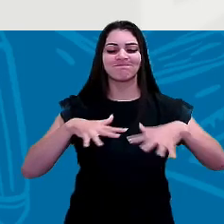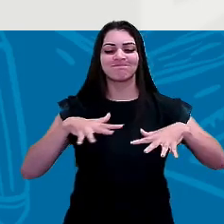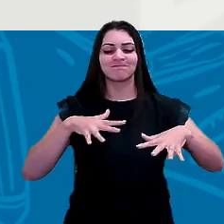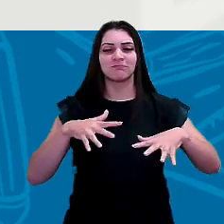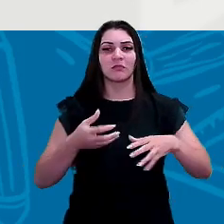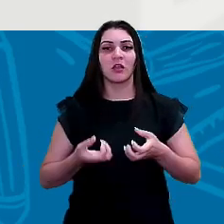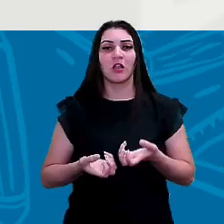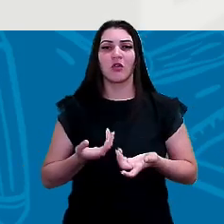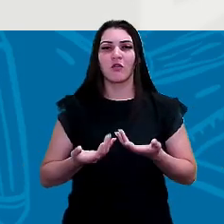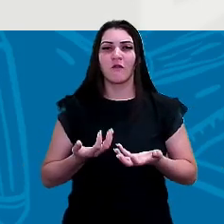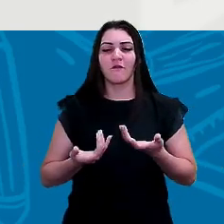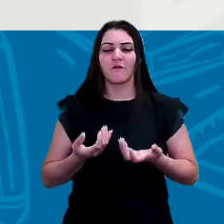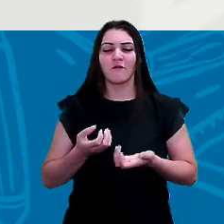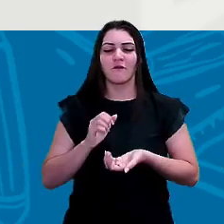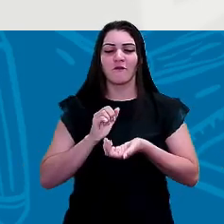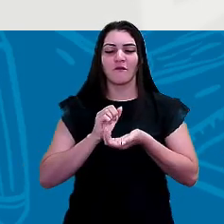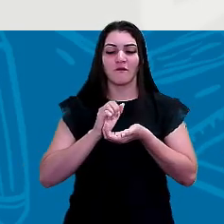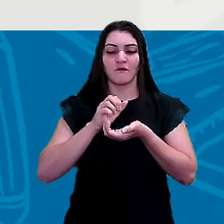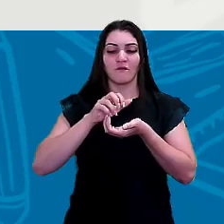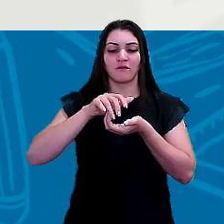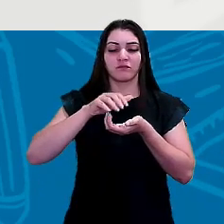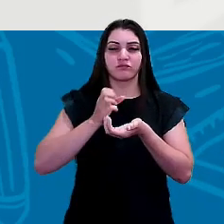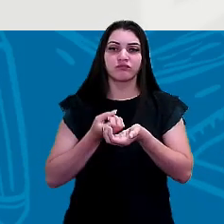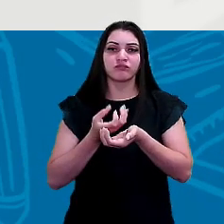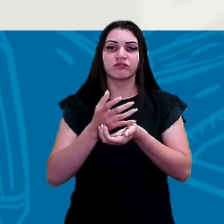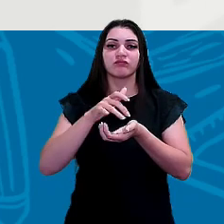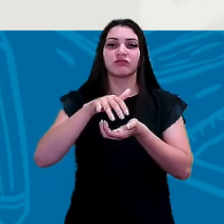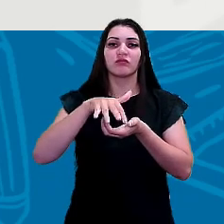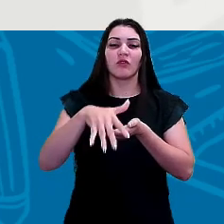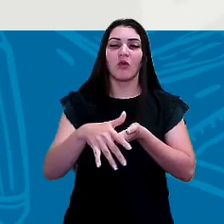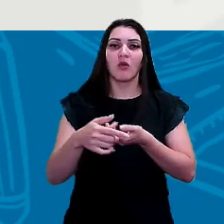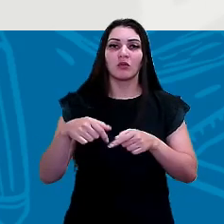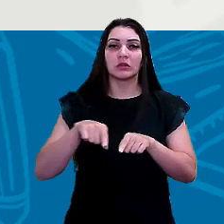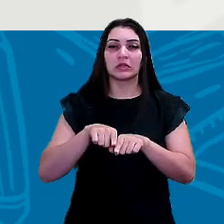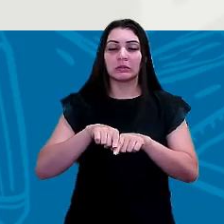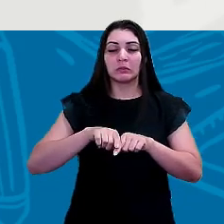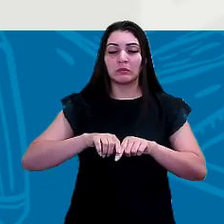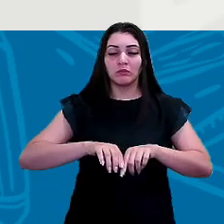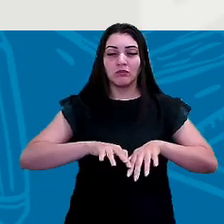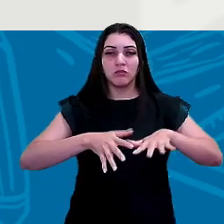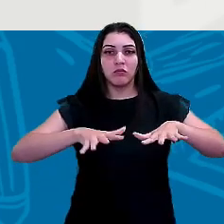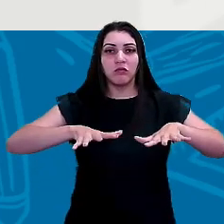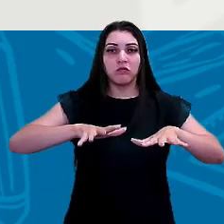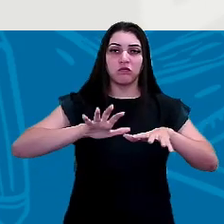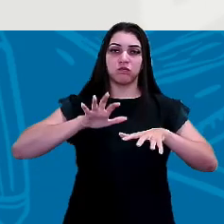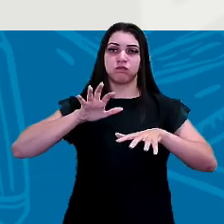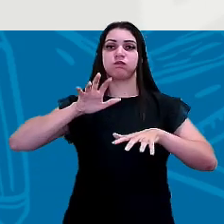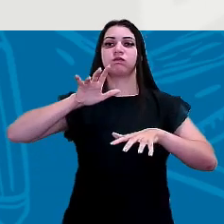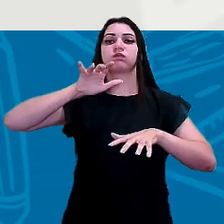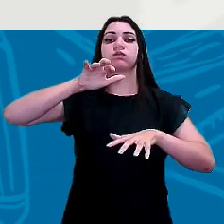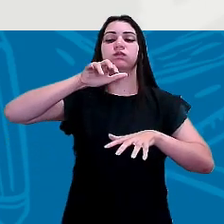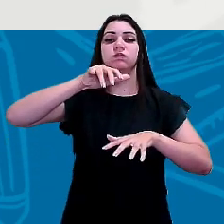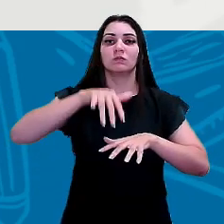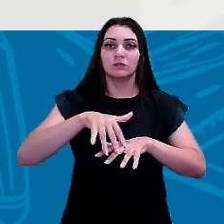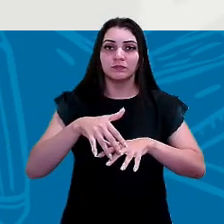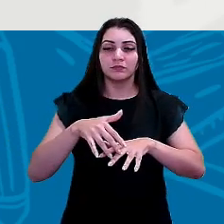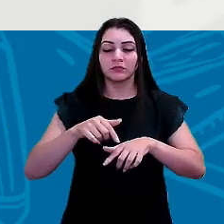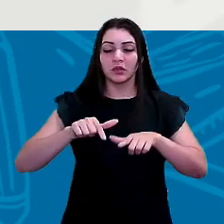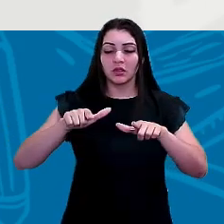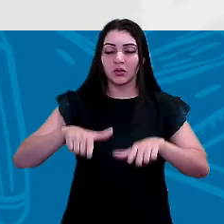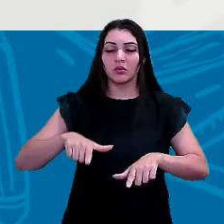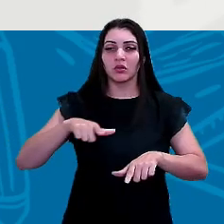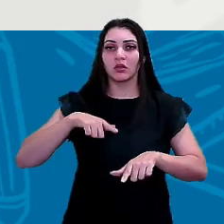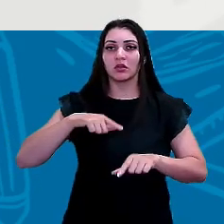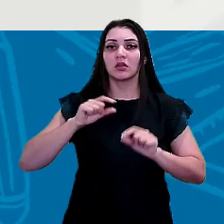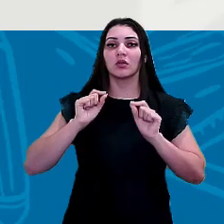vulcões, né? Então, aquelas praias de tsunami, né? Aquelas ondas gigantes. Então, é um lugar que até